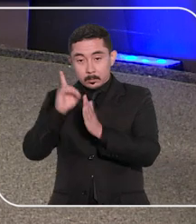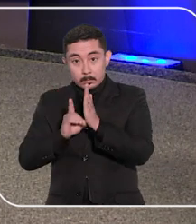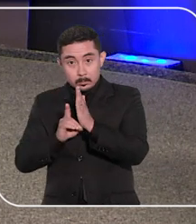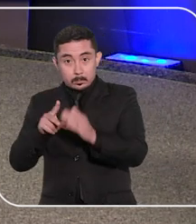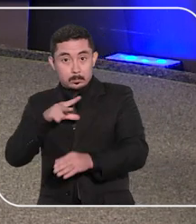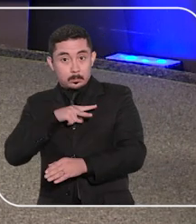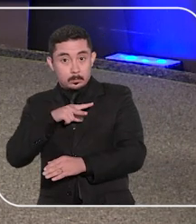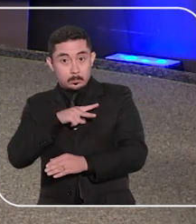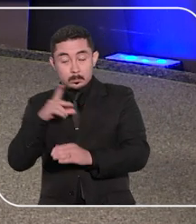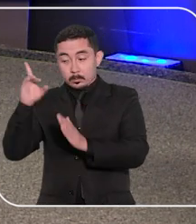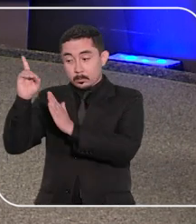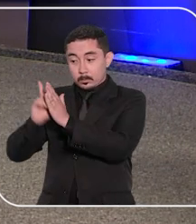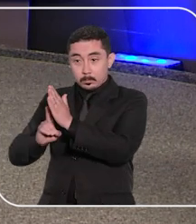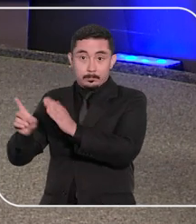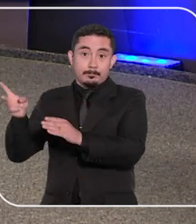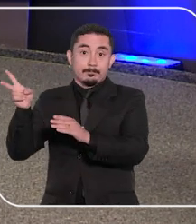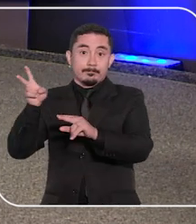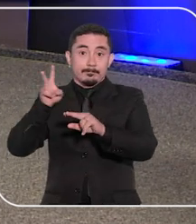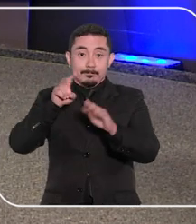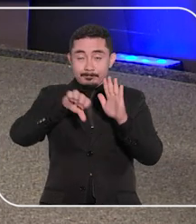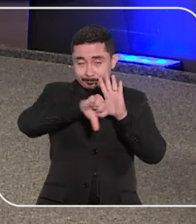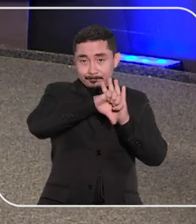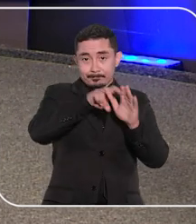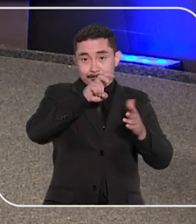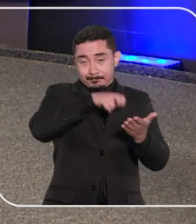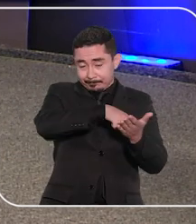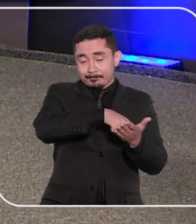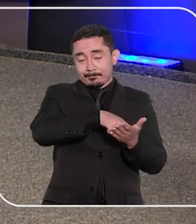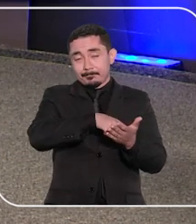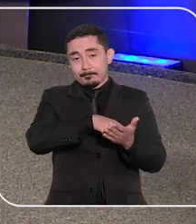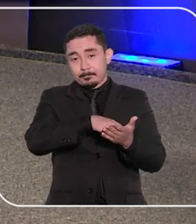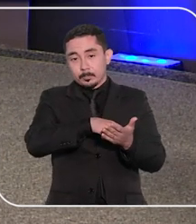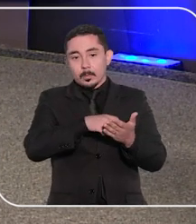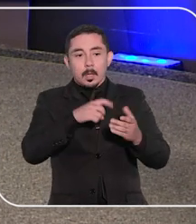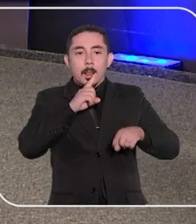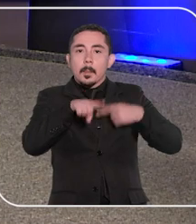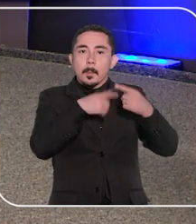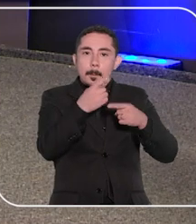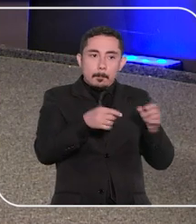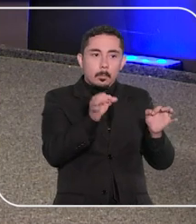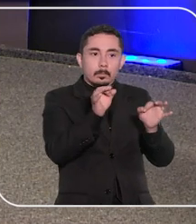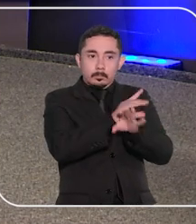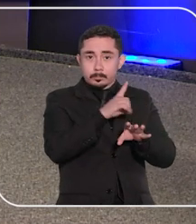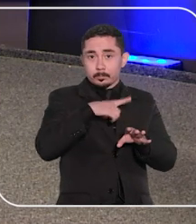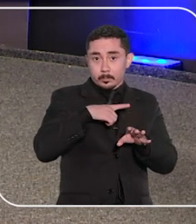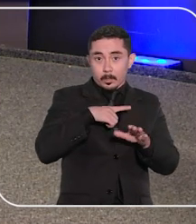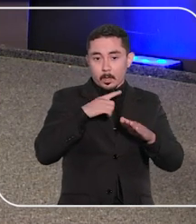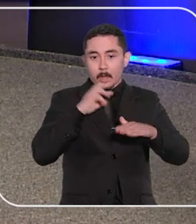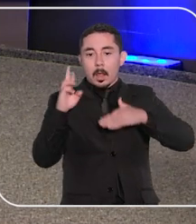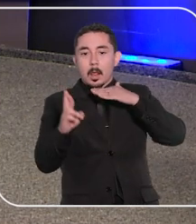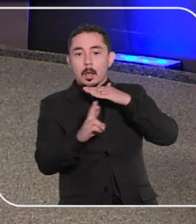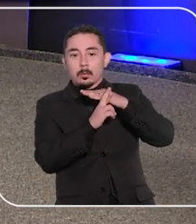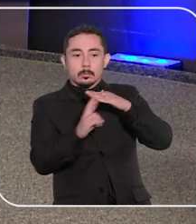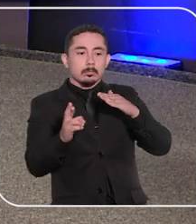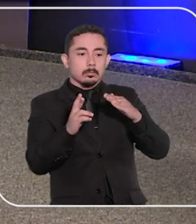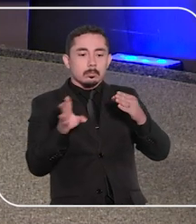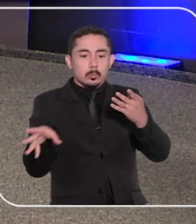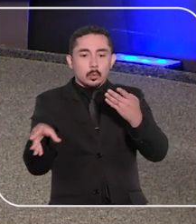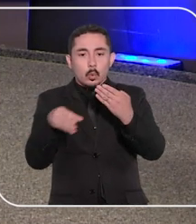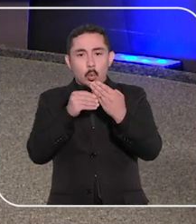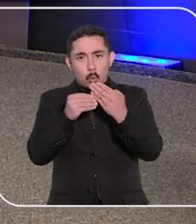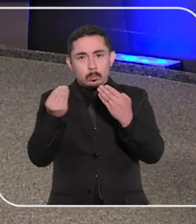de direito penal. Quando houver a solução do conflito, o processo será encaminhado à relatoria, que vai